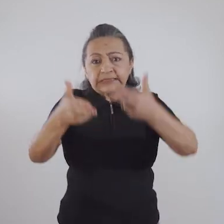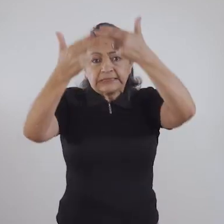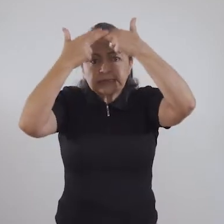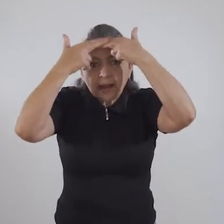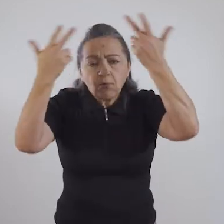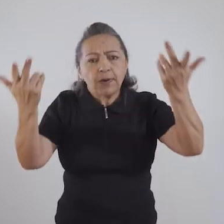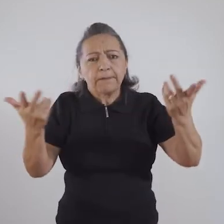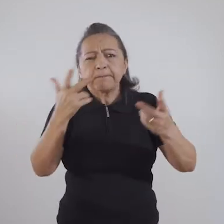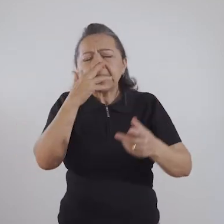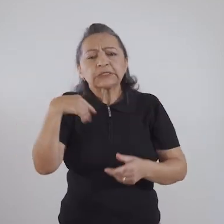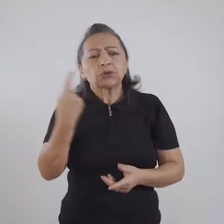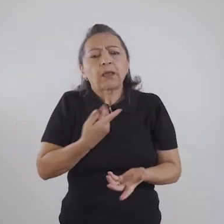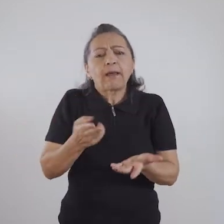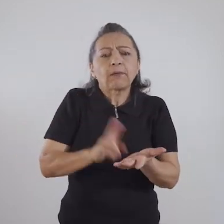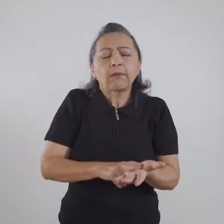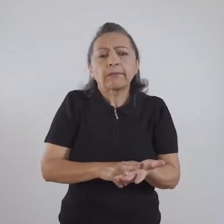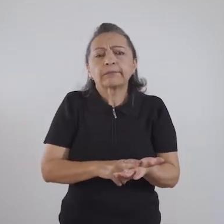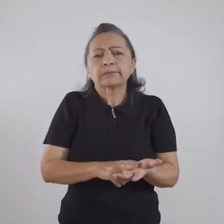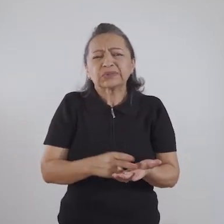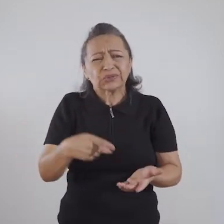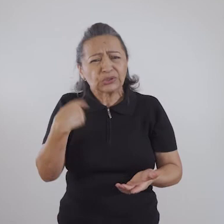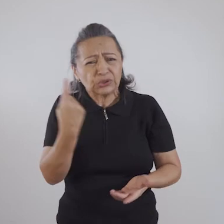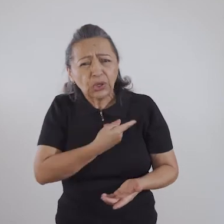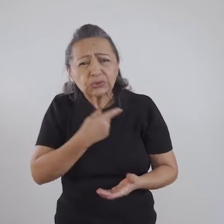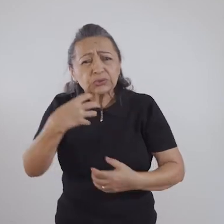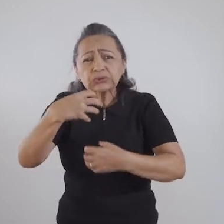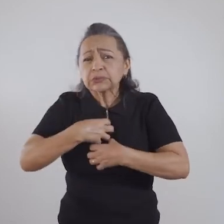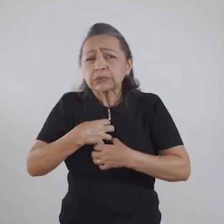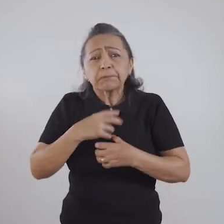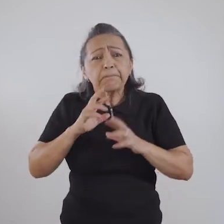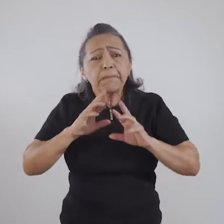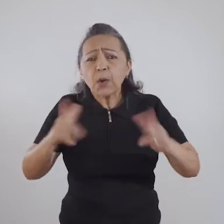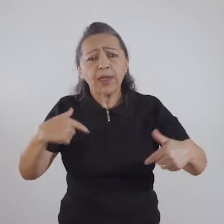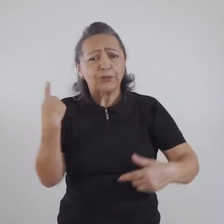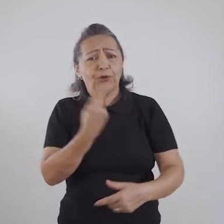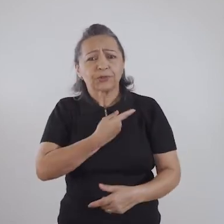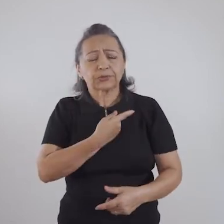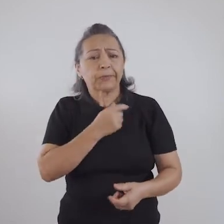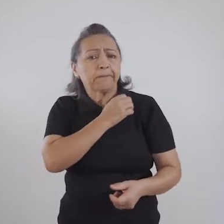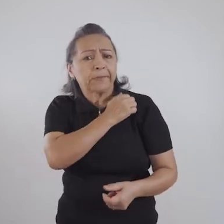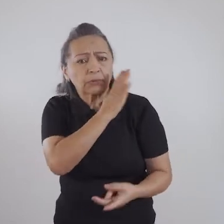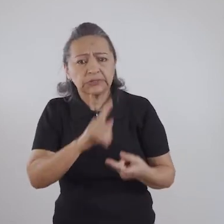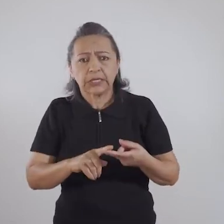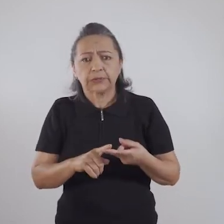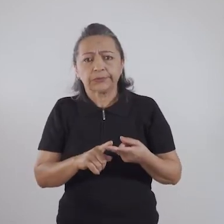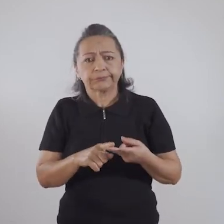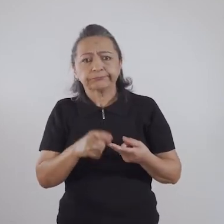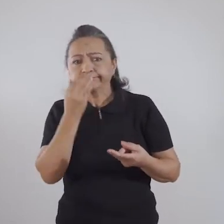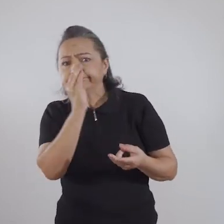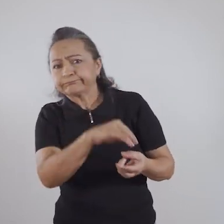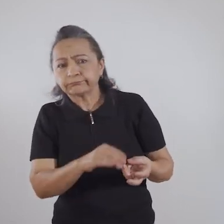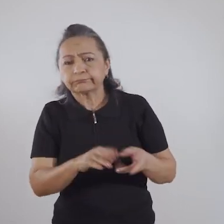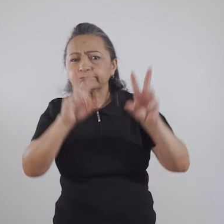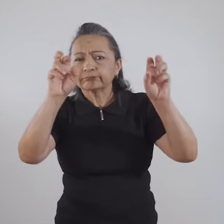introjetados, é como se a gente assumisse como sendo nosso, o sentimento que muitas vezes não é nosso.